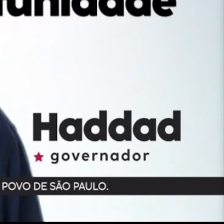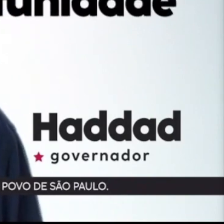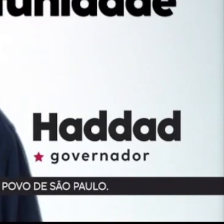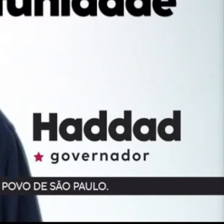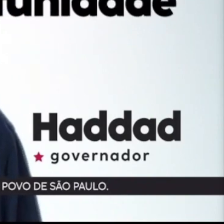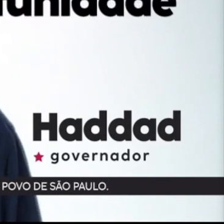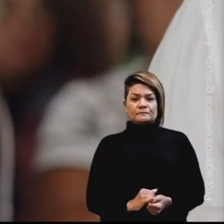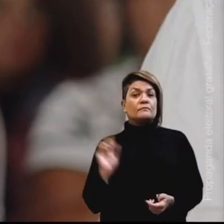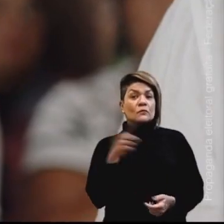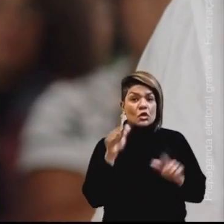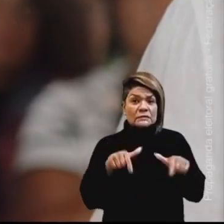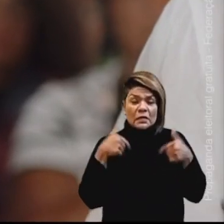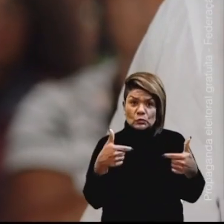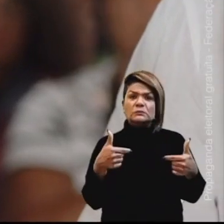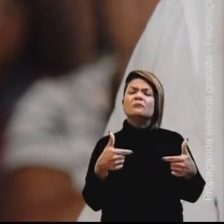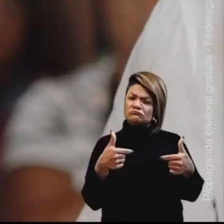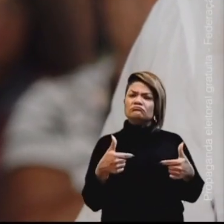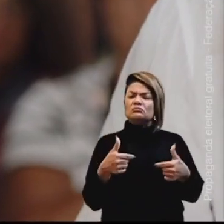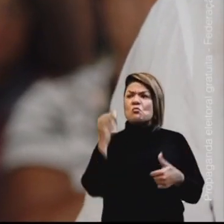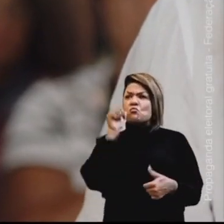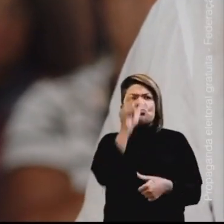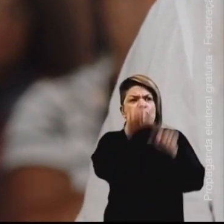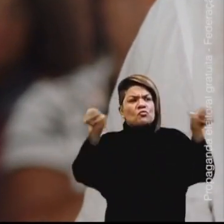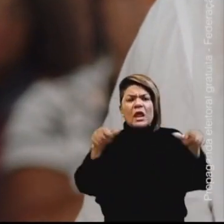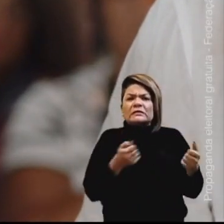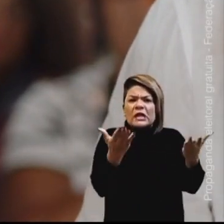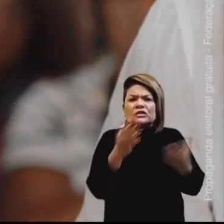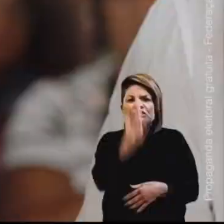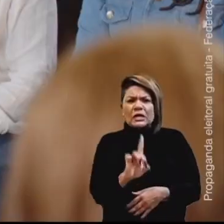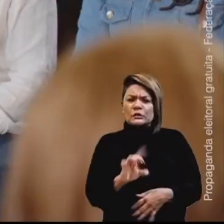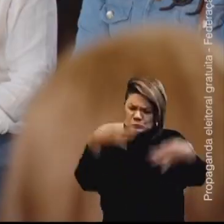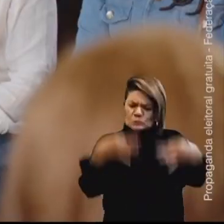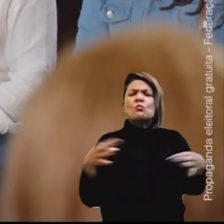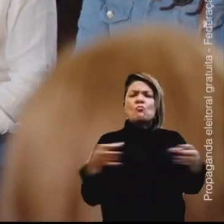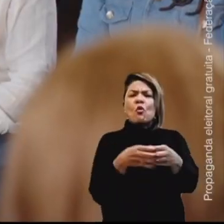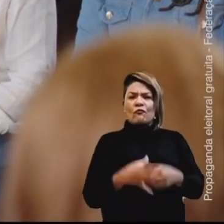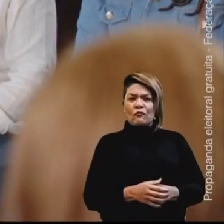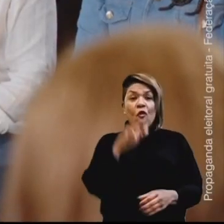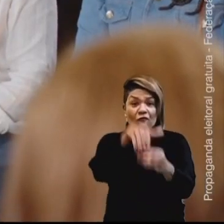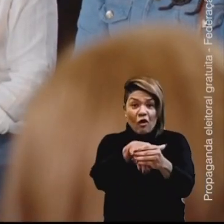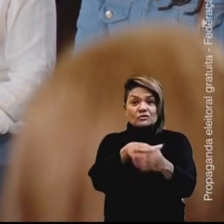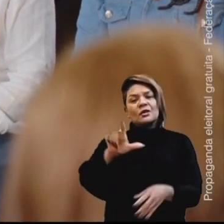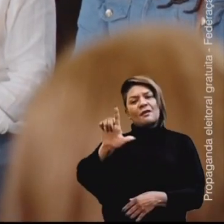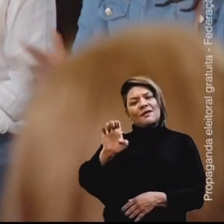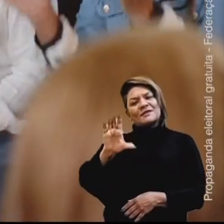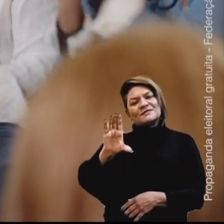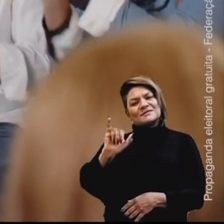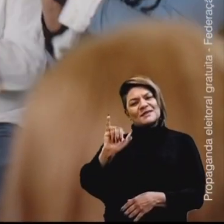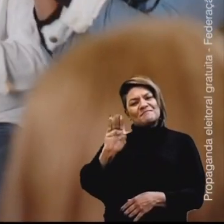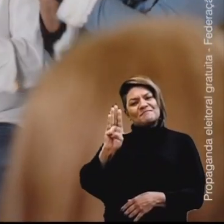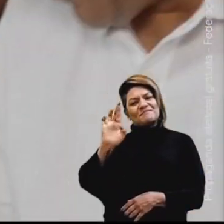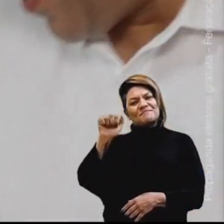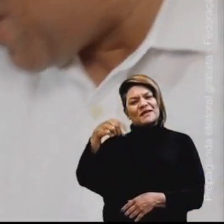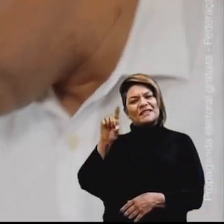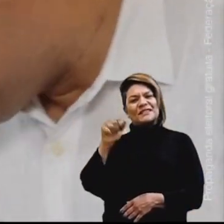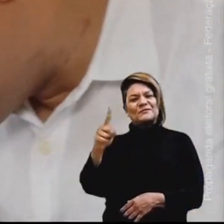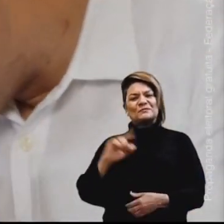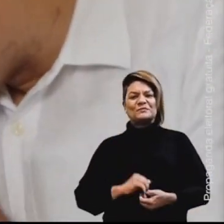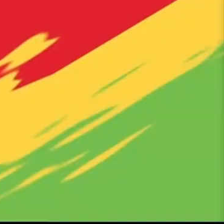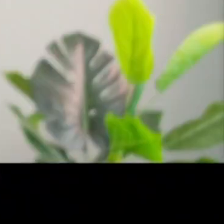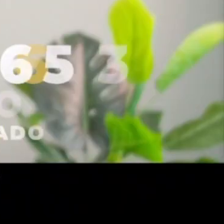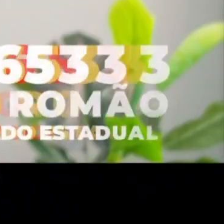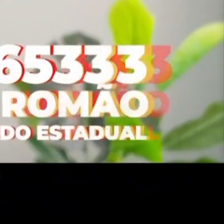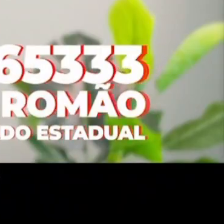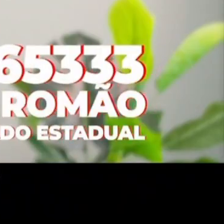para o povo de São Paulo. Nossa luta é por direito para as mulheres e dignidade para o nosso povo. Vote Lissi